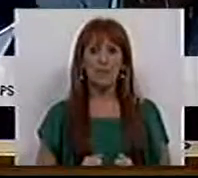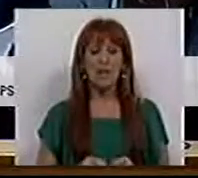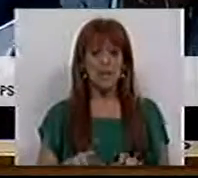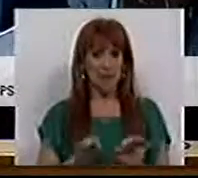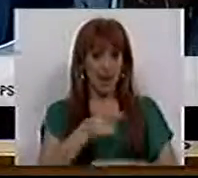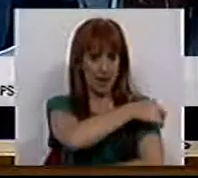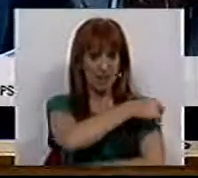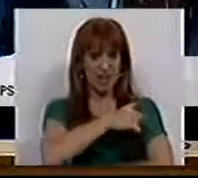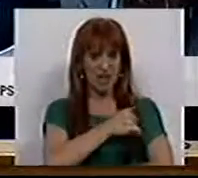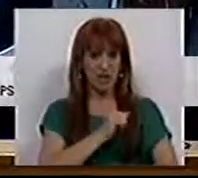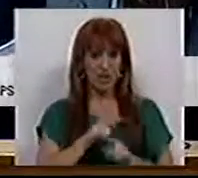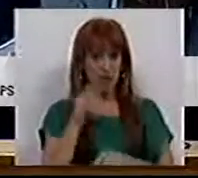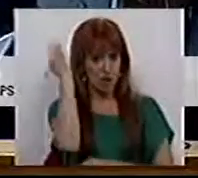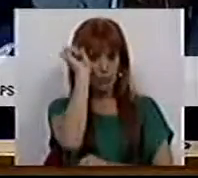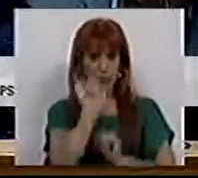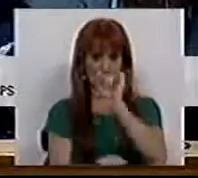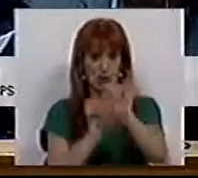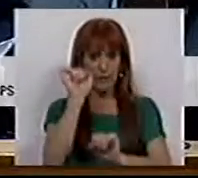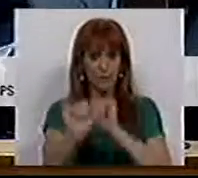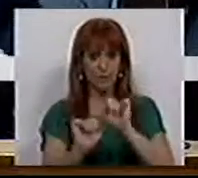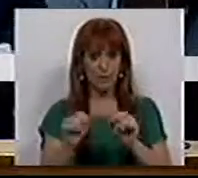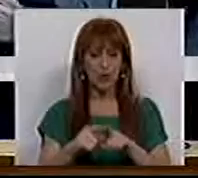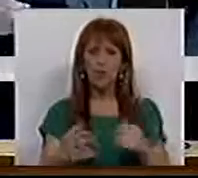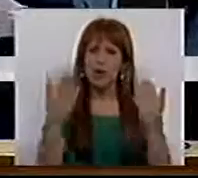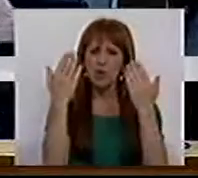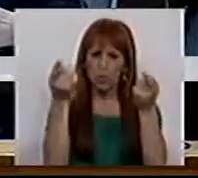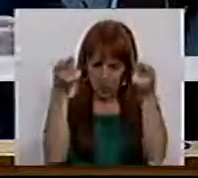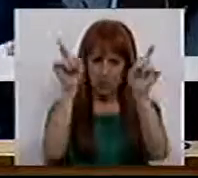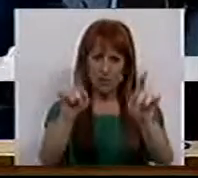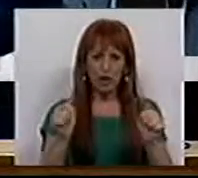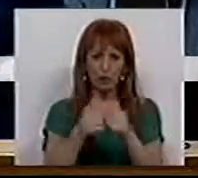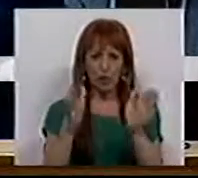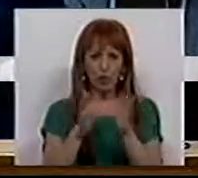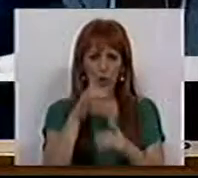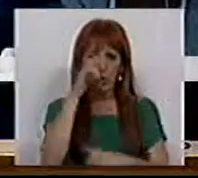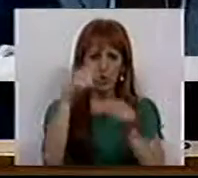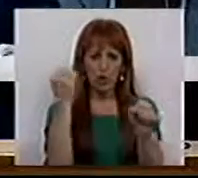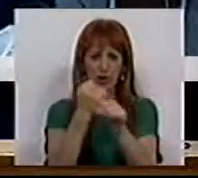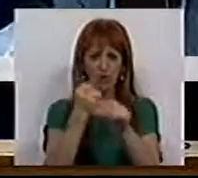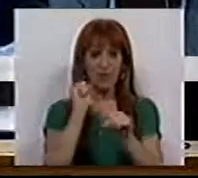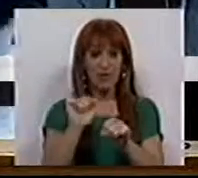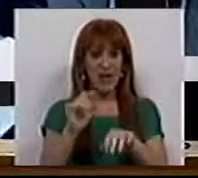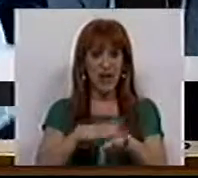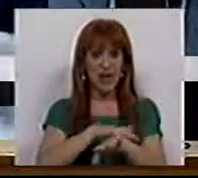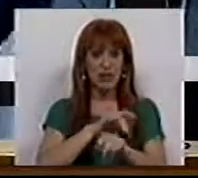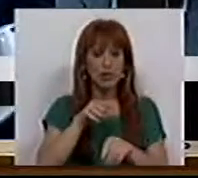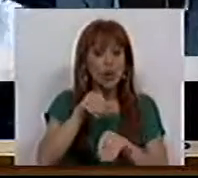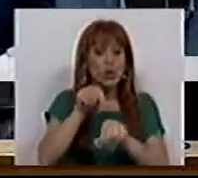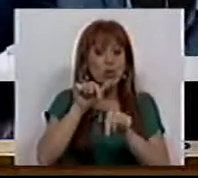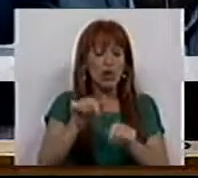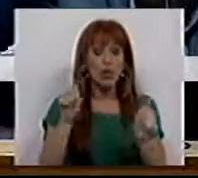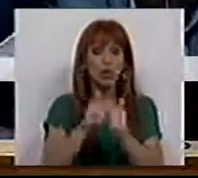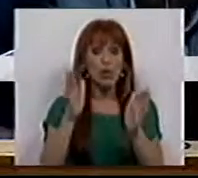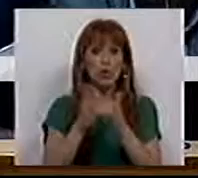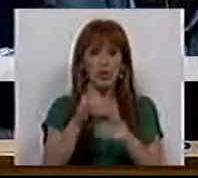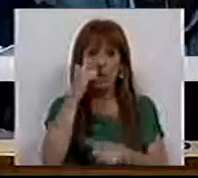enquanto representantes das populações. Saúdo também todos os trabalhadores da administração local e